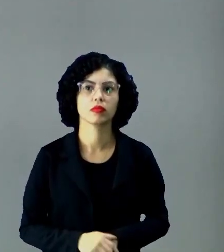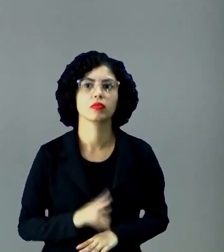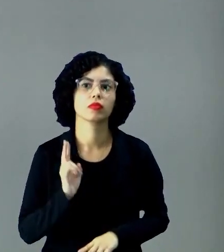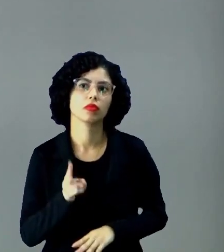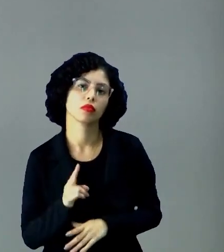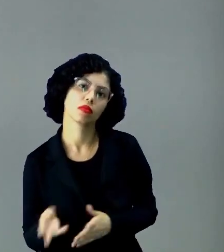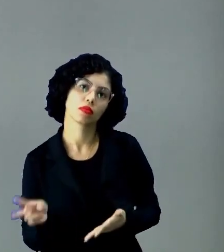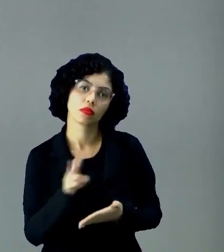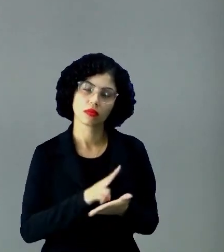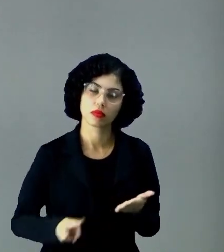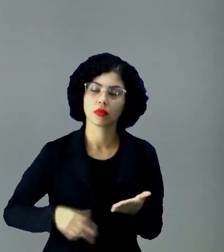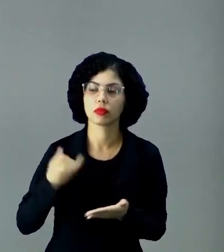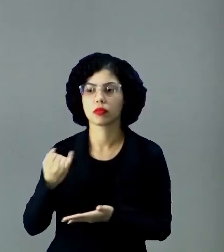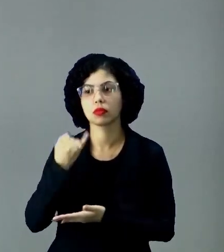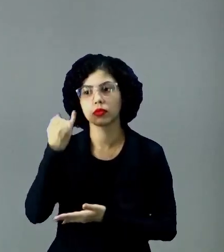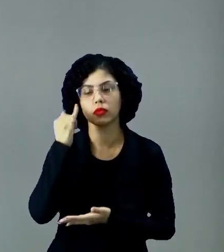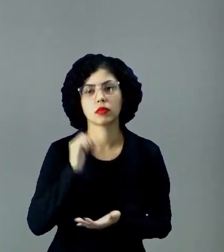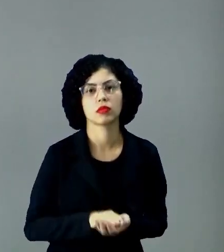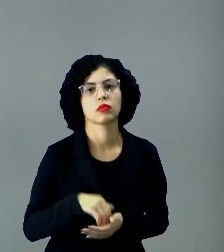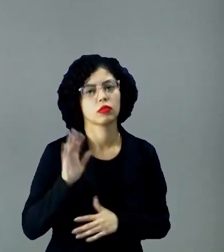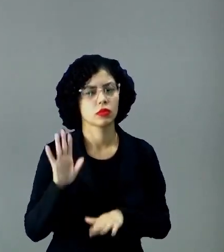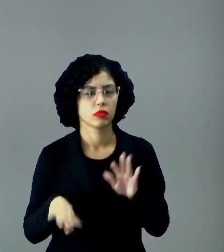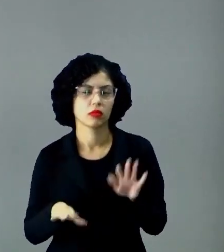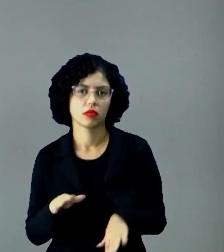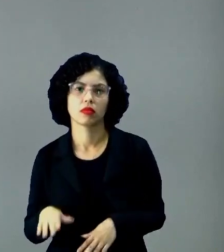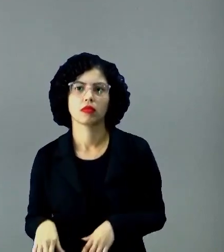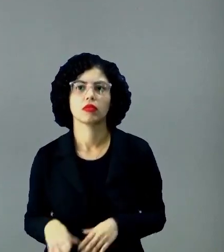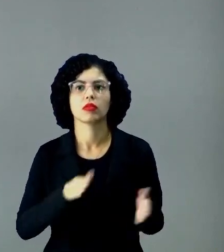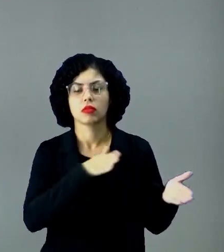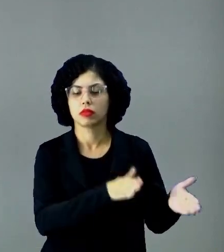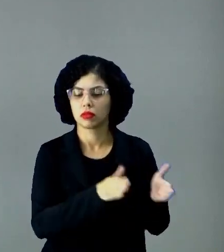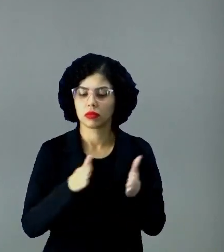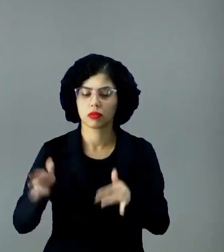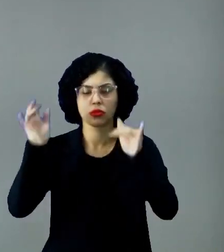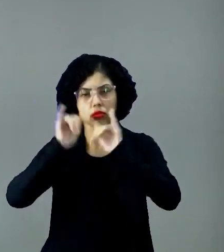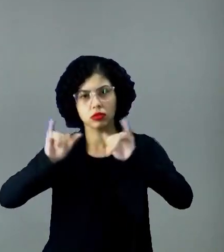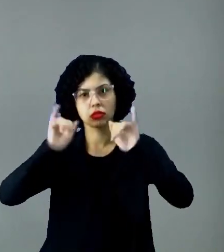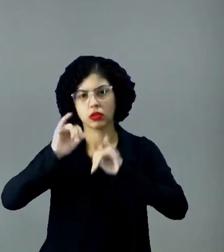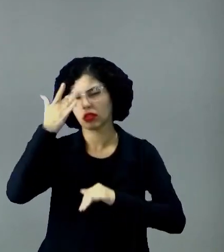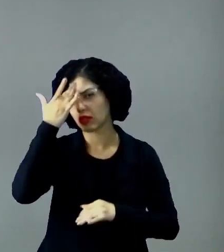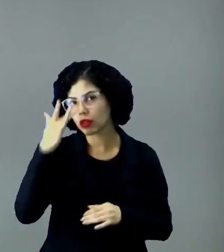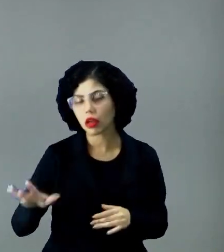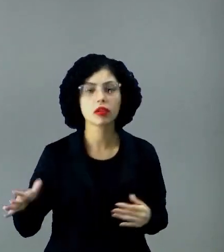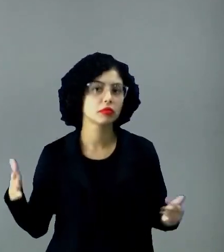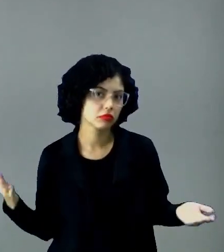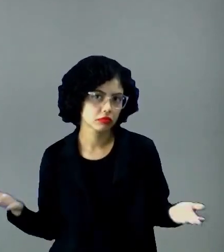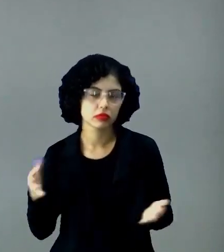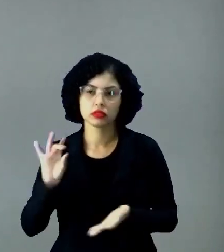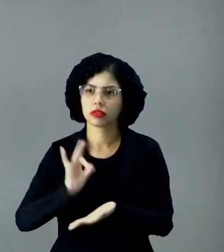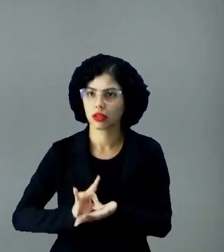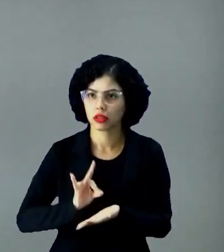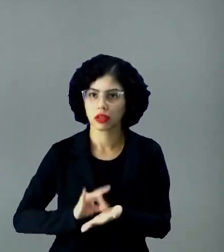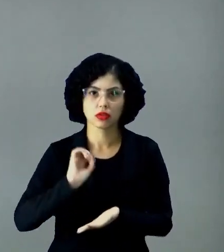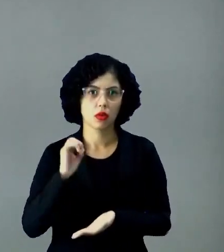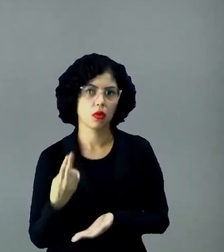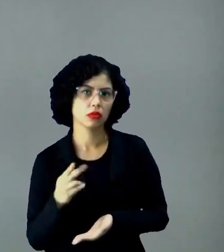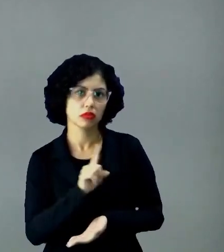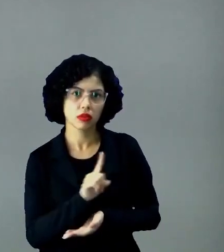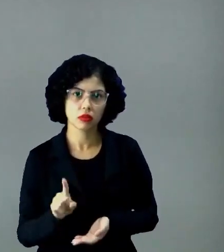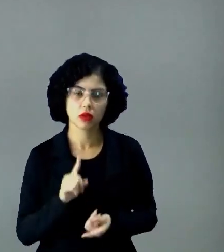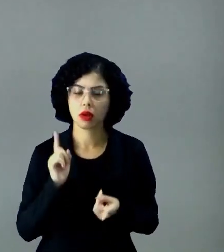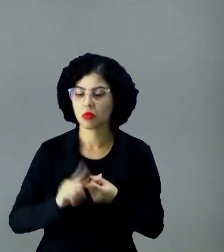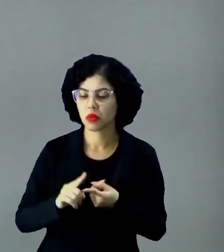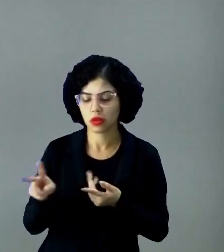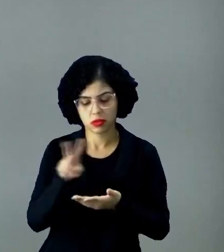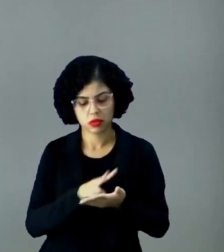mesmo, gente, uma releitura é muito importante. Muitas vezes nós repassamos uma notícia de maneira errônea, né? De maneira errada, porque a gente